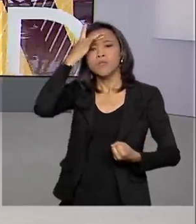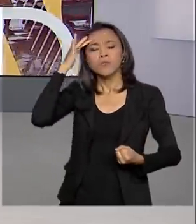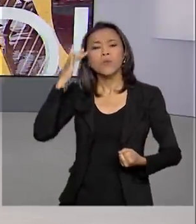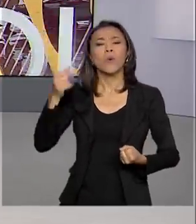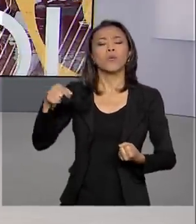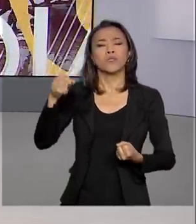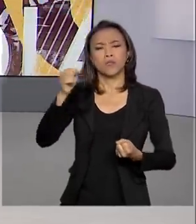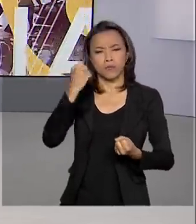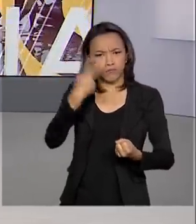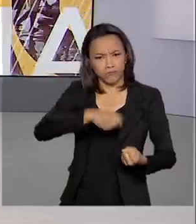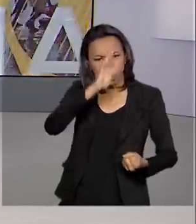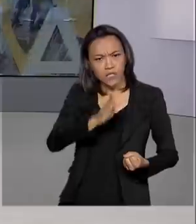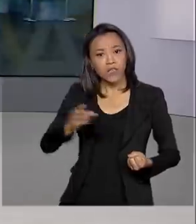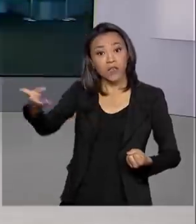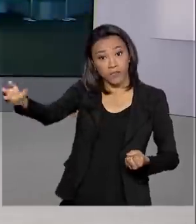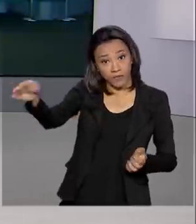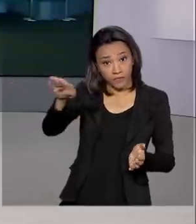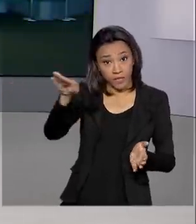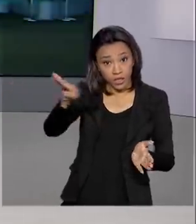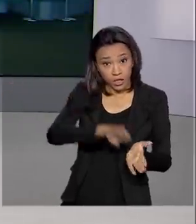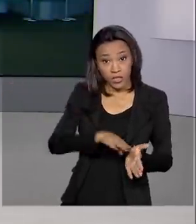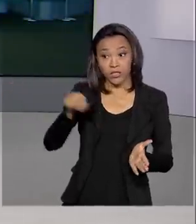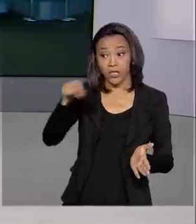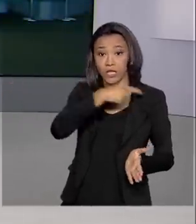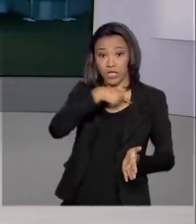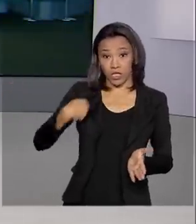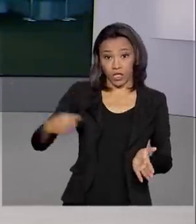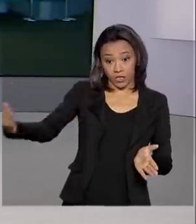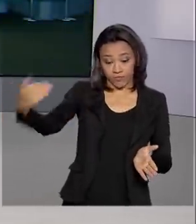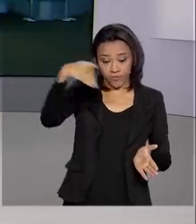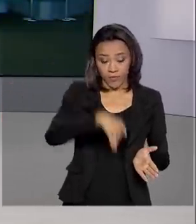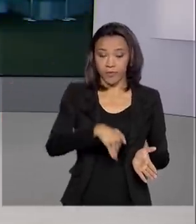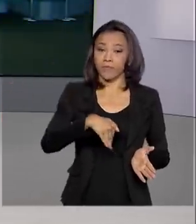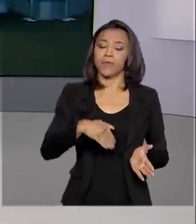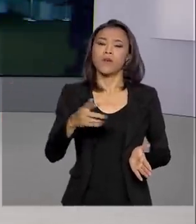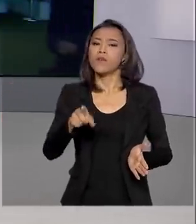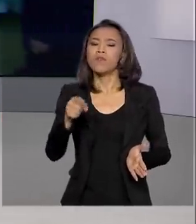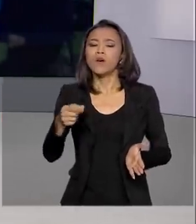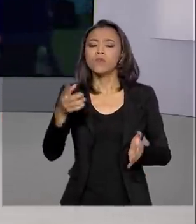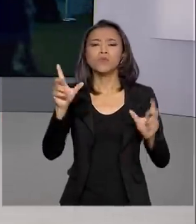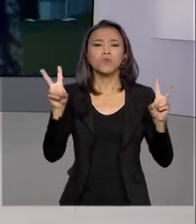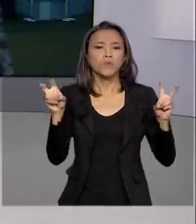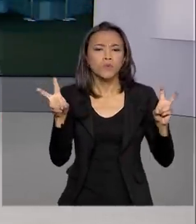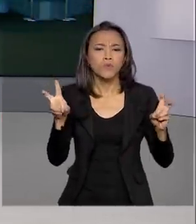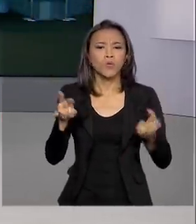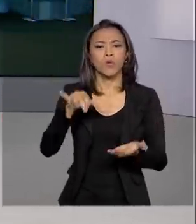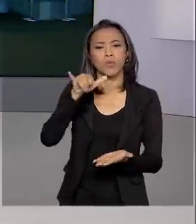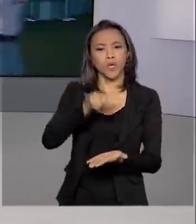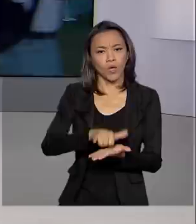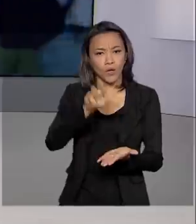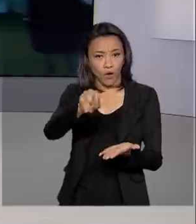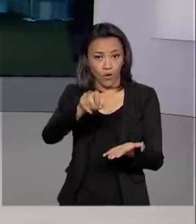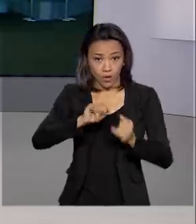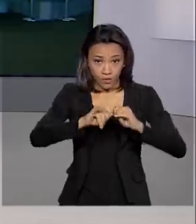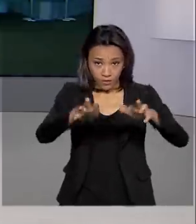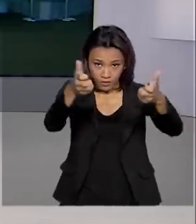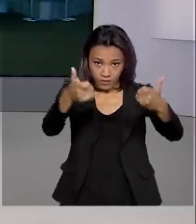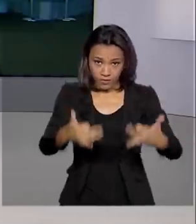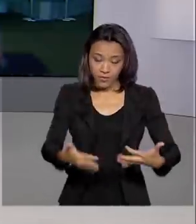então saber todos os detalhes aí que envolvem as ações do governo sobre o coronavírus com Glauco de Queiroz. Glauco, bom dia.